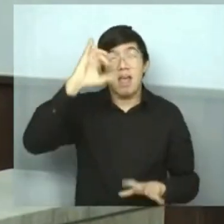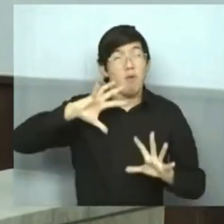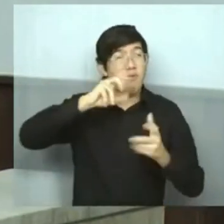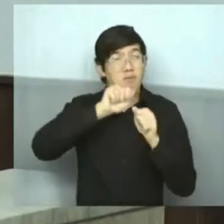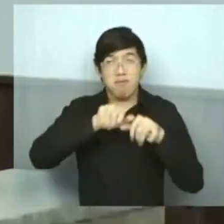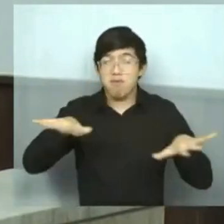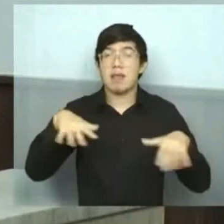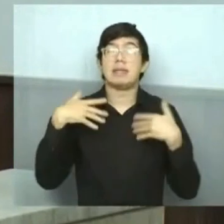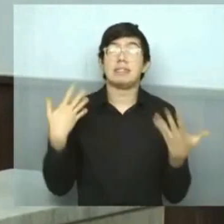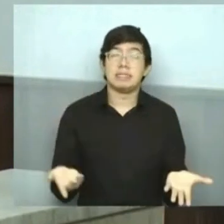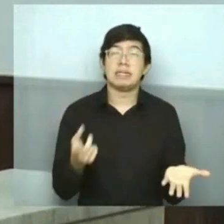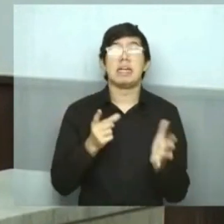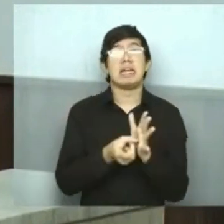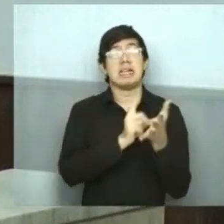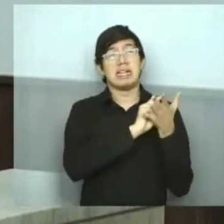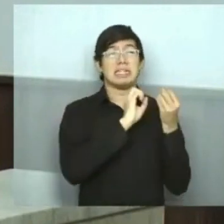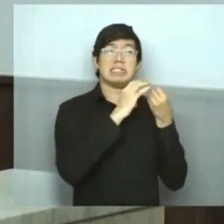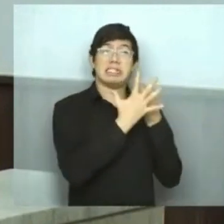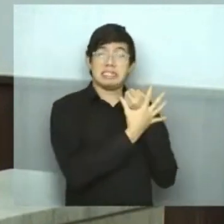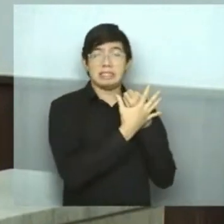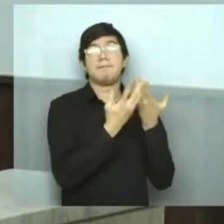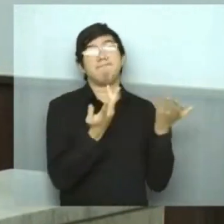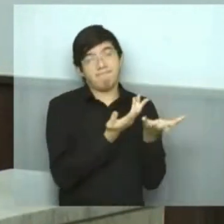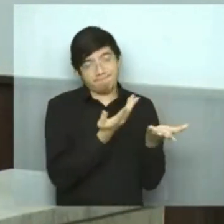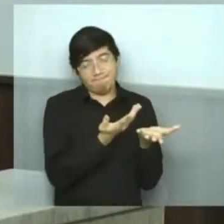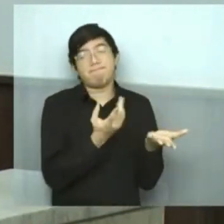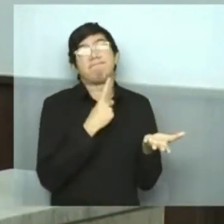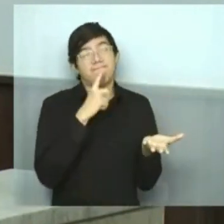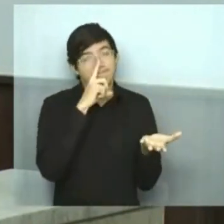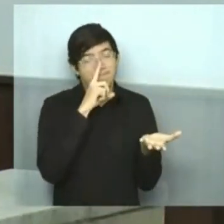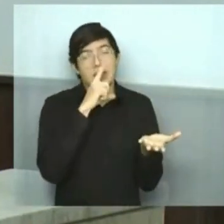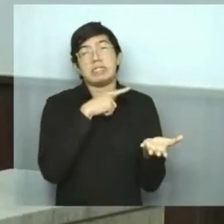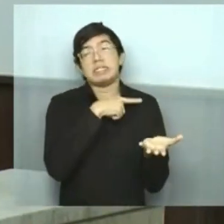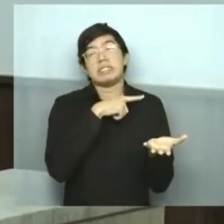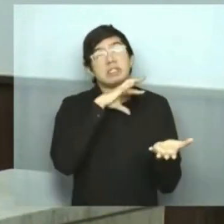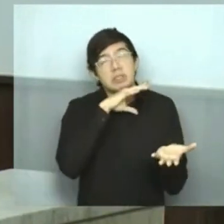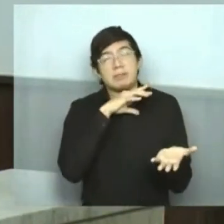da condição de epidemia do coronavírus e já estamos com o surto de moquepox nesse nível.